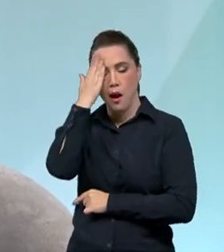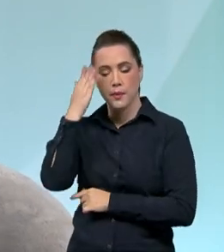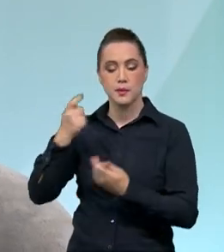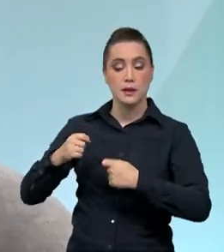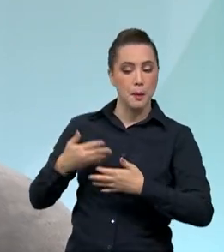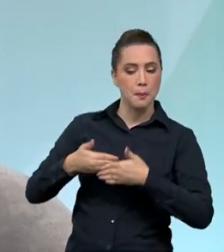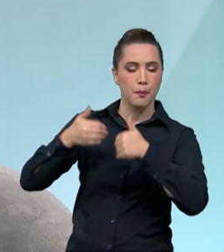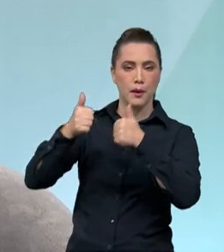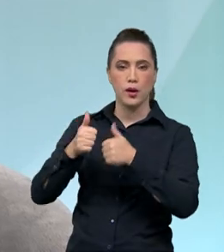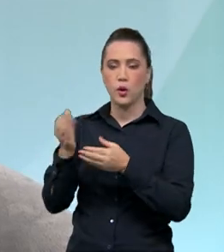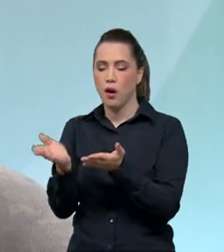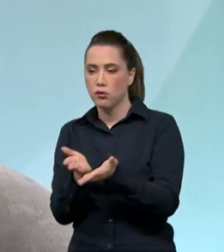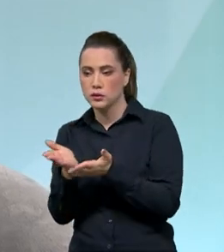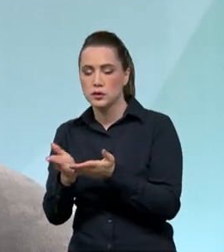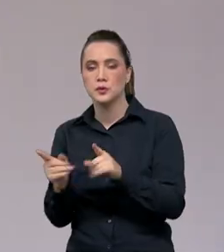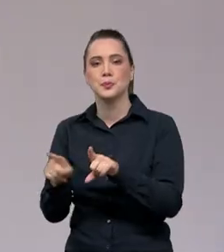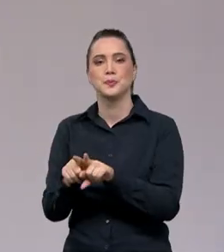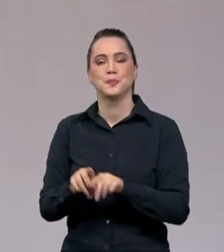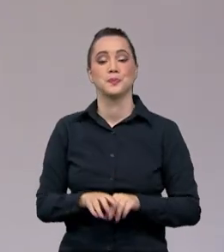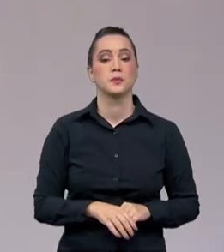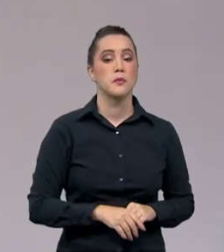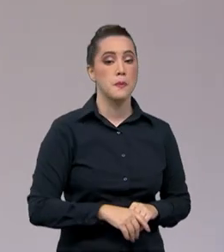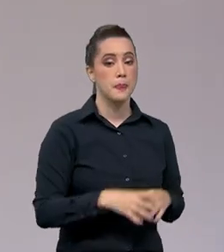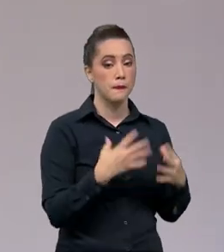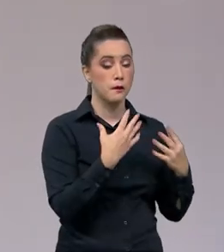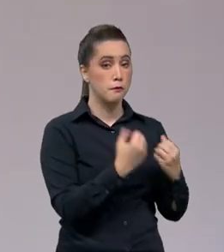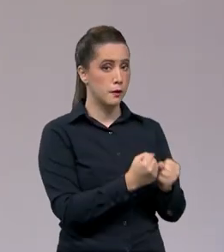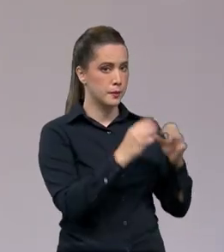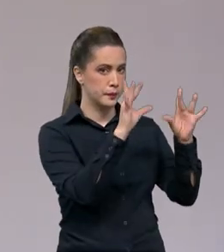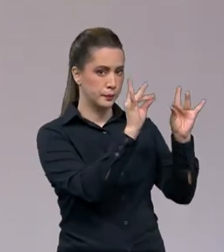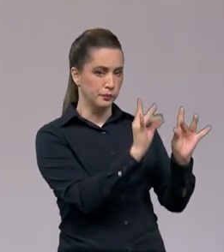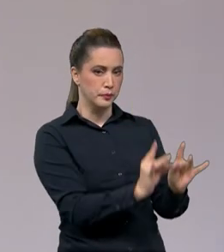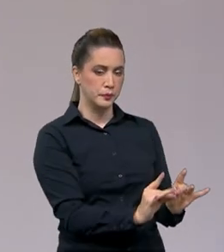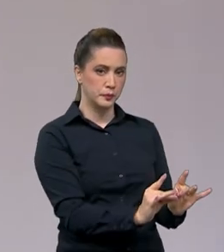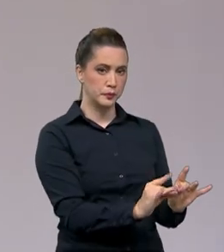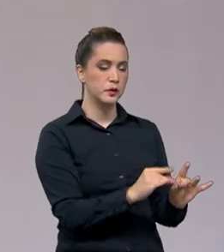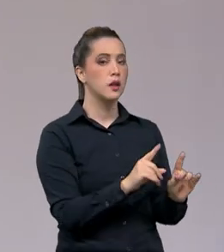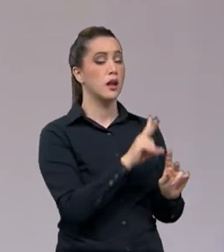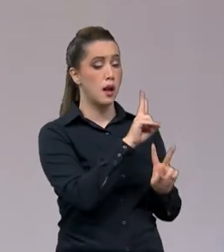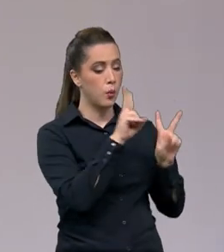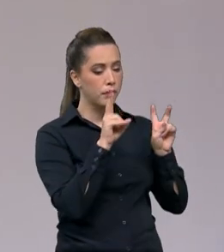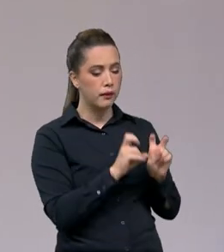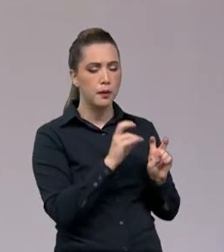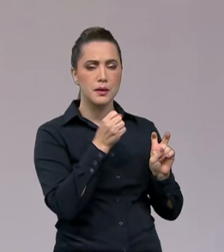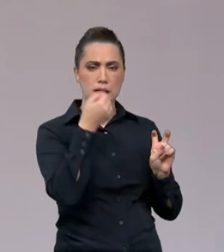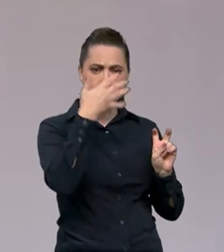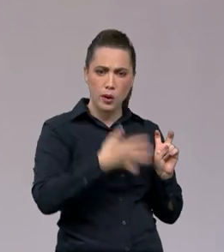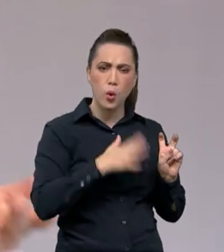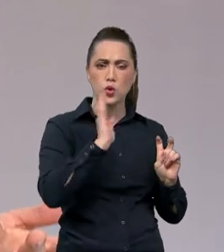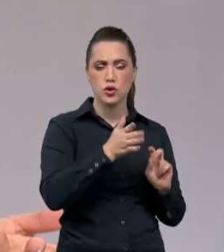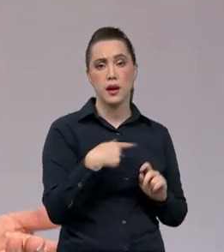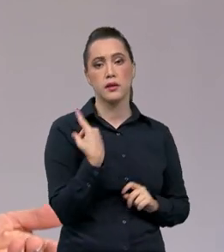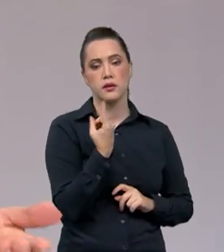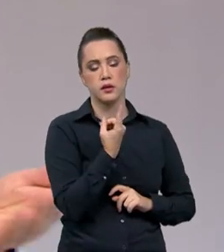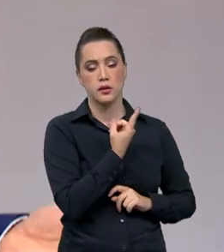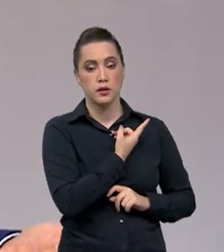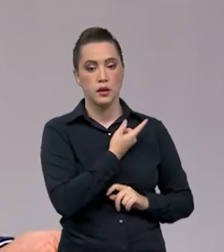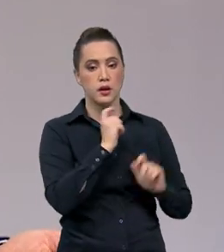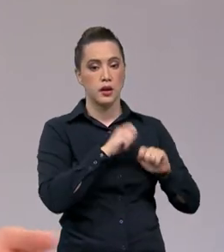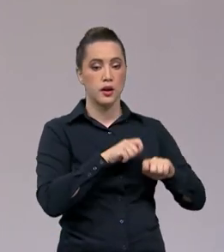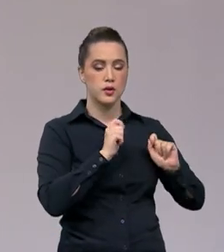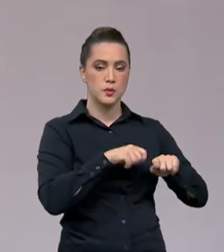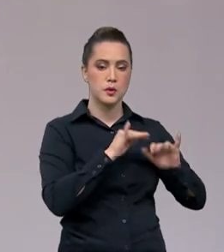o atendimento para poder também melhorar a renda. Muito bom. Presidente, vamos detalhar um pouquinho um ponto que o senhor já abordou aqui, que é o nosso modelo de